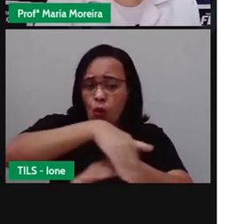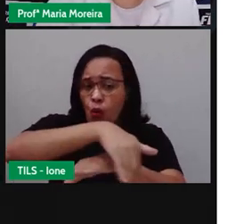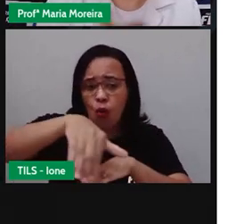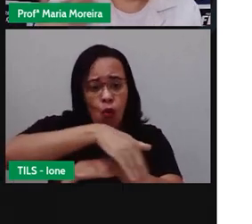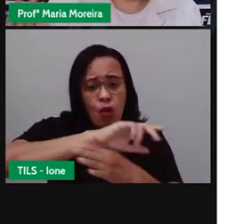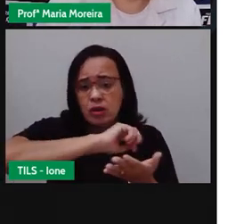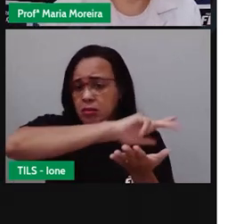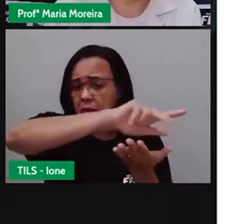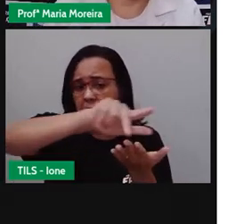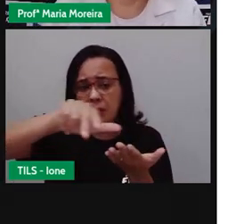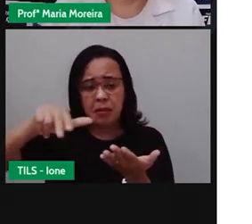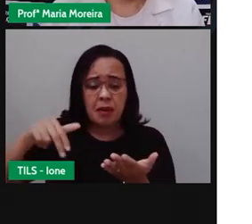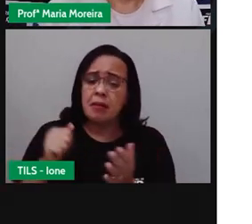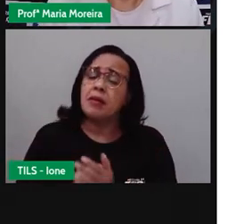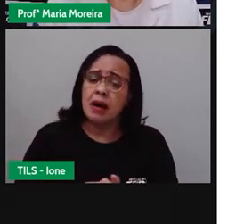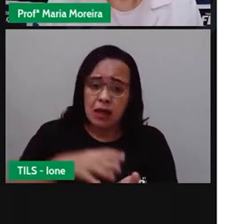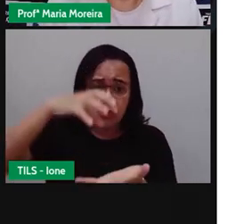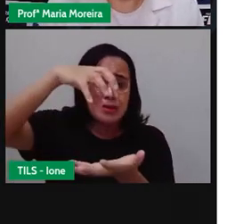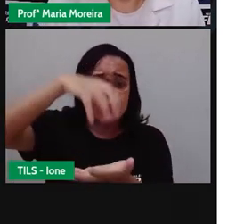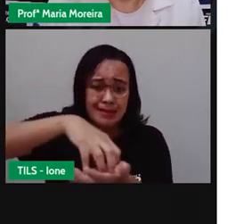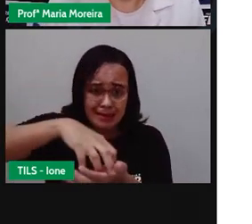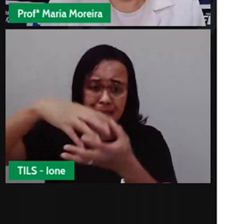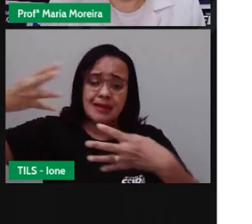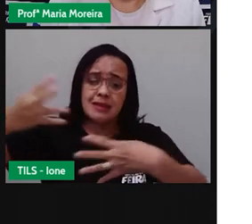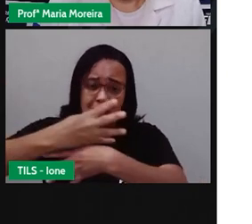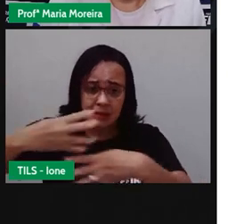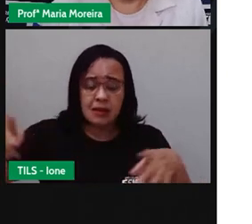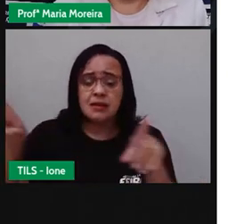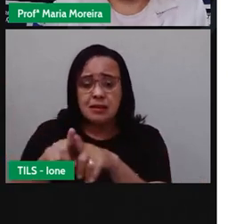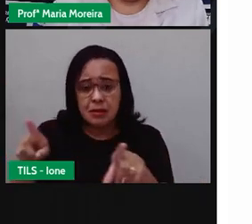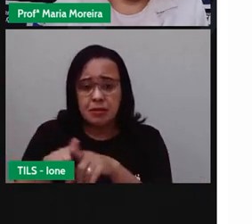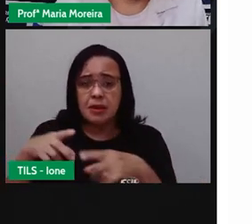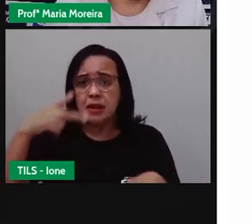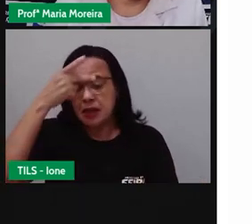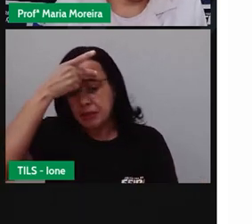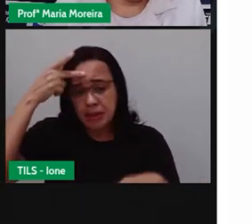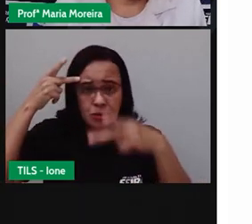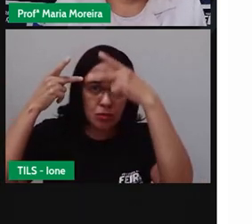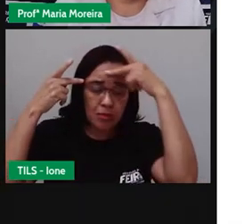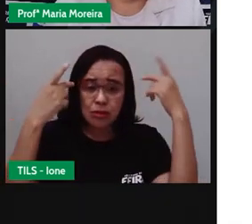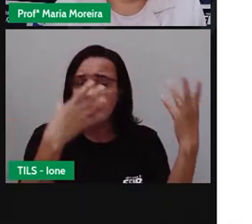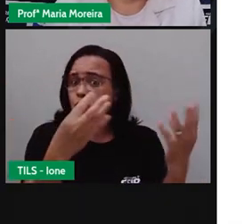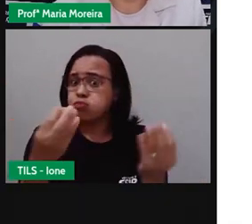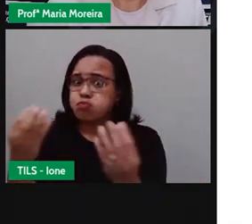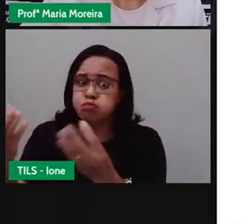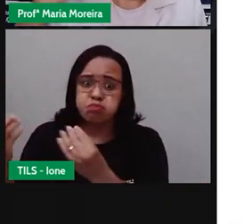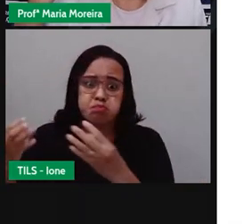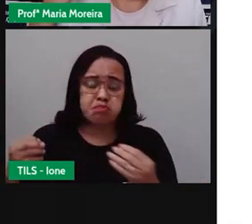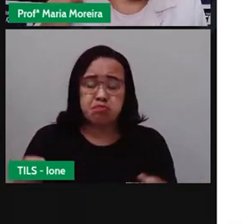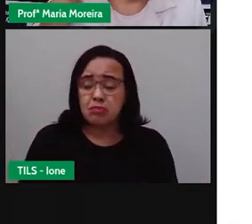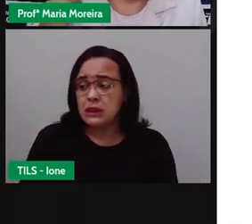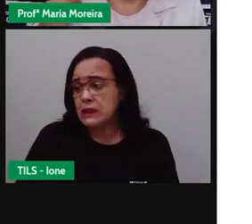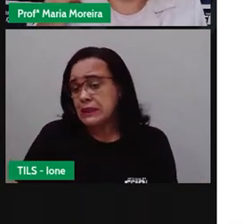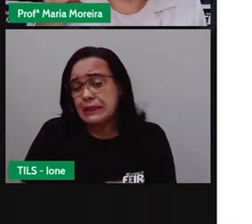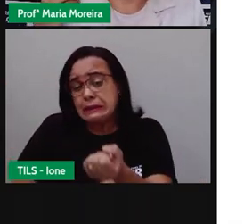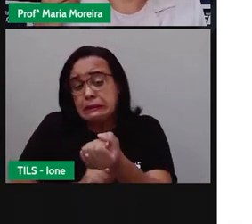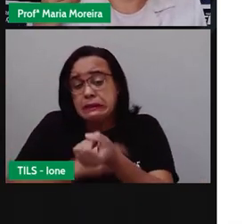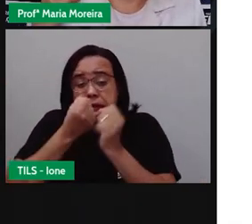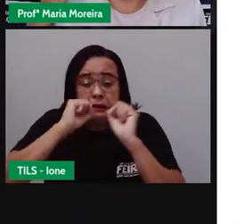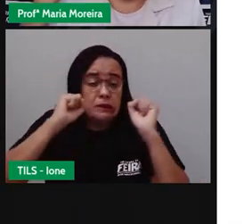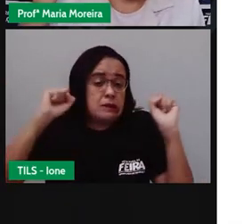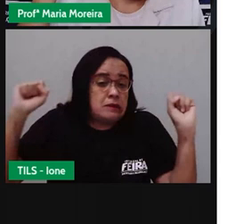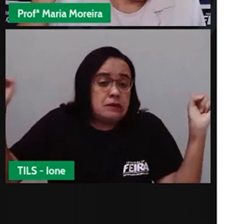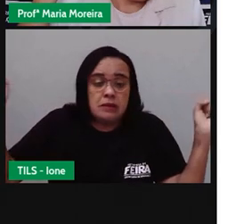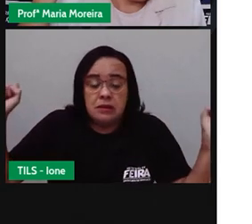Porque o fluxo de pessoas ali é o quê? É muito maior. E isso acaba sendo estressante. A zoada, aí vem o quê? A